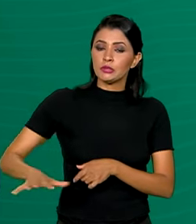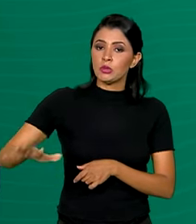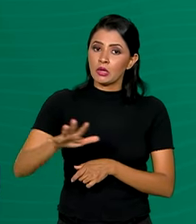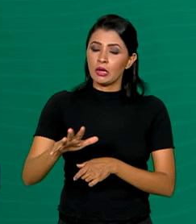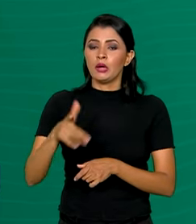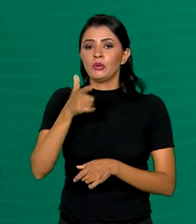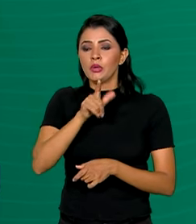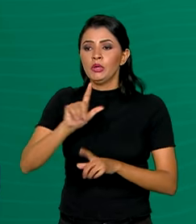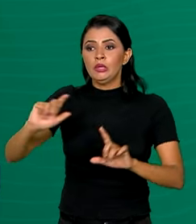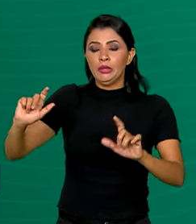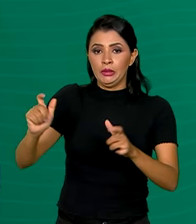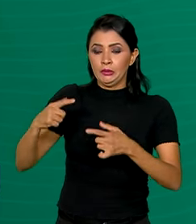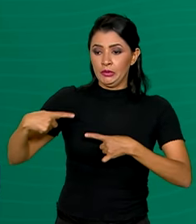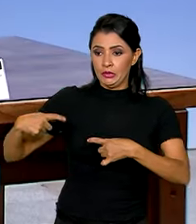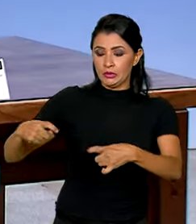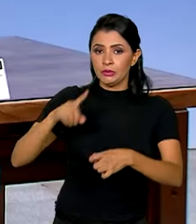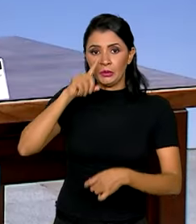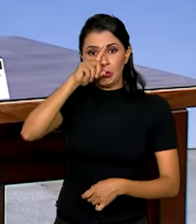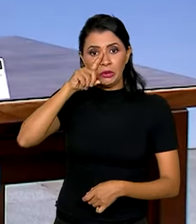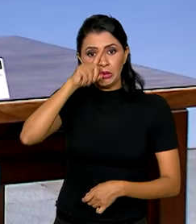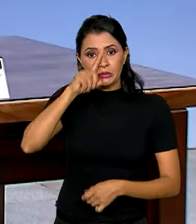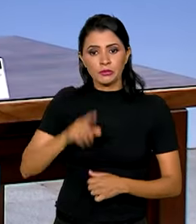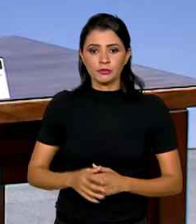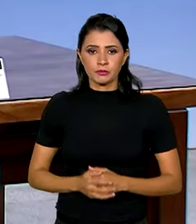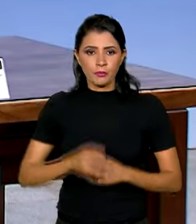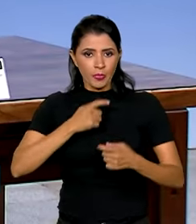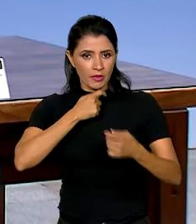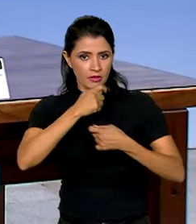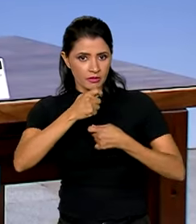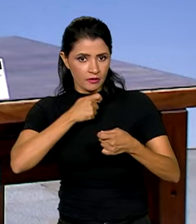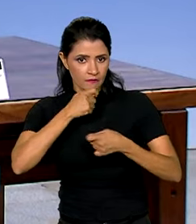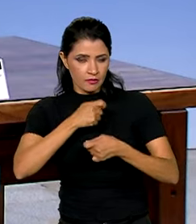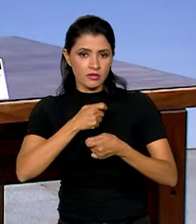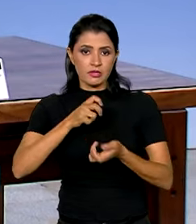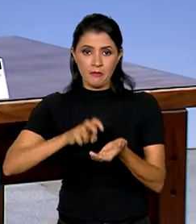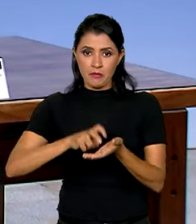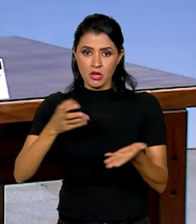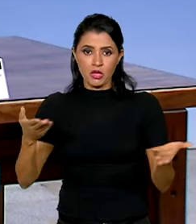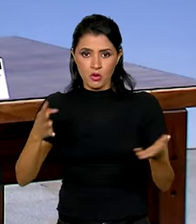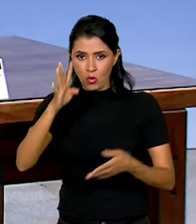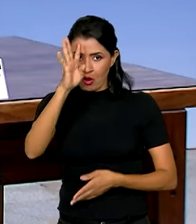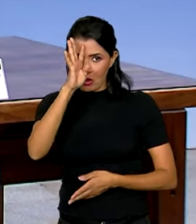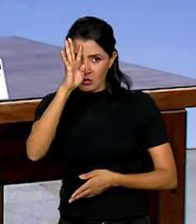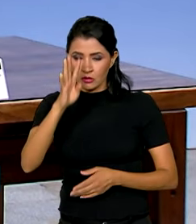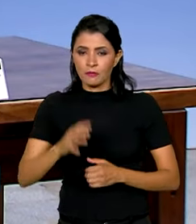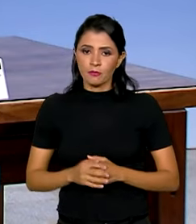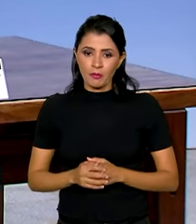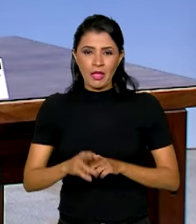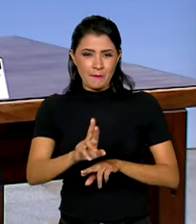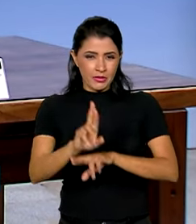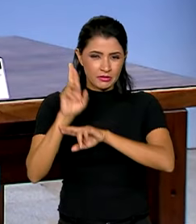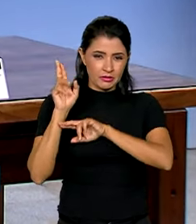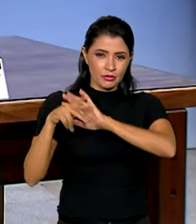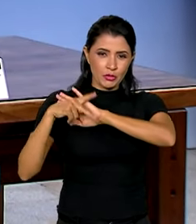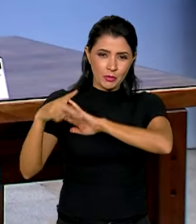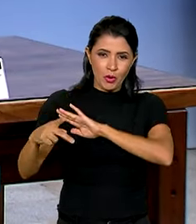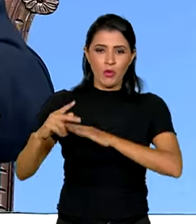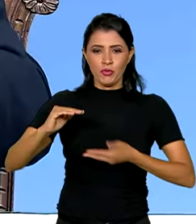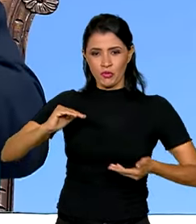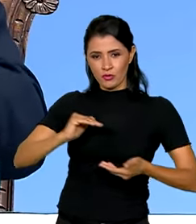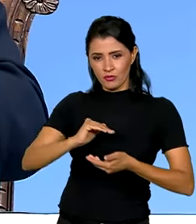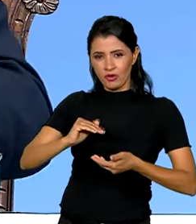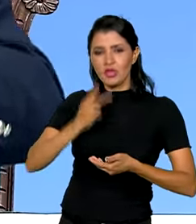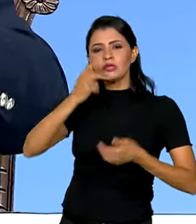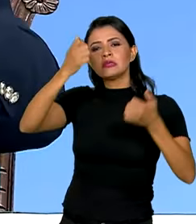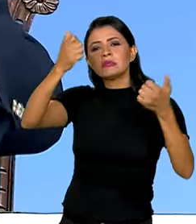conflagrada e correndo risco. Em entrevista coletiva na manhã desta quarta, representantes do Itamaraty